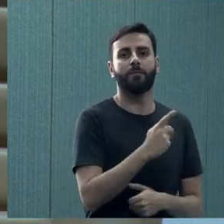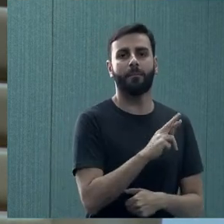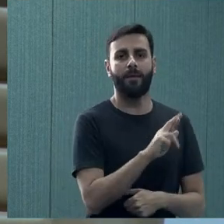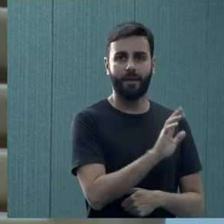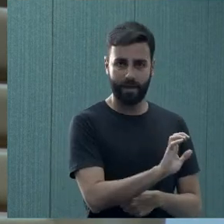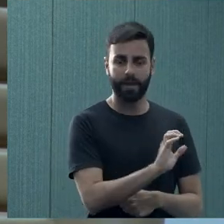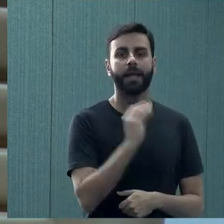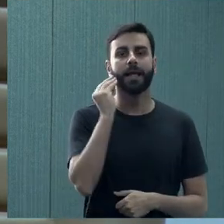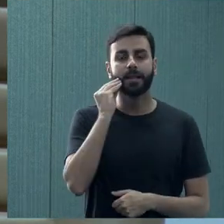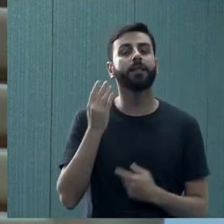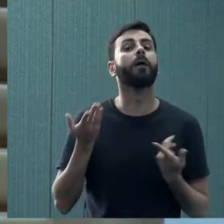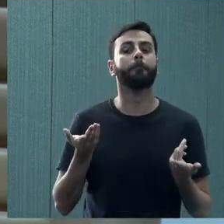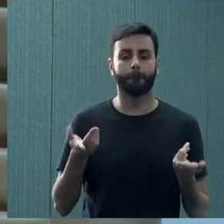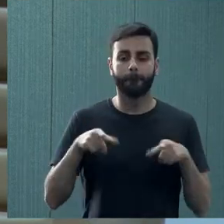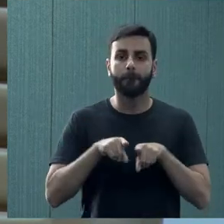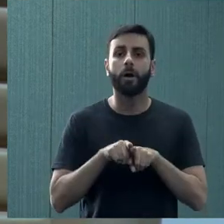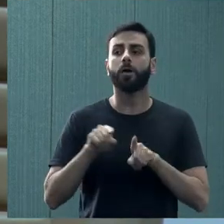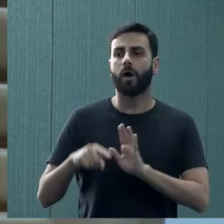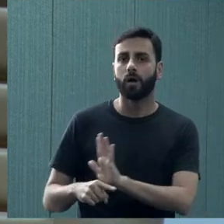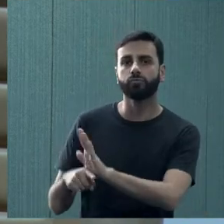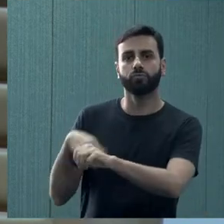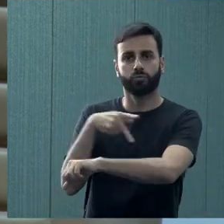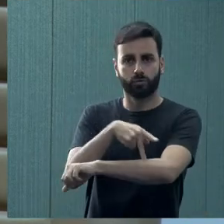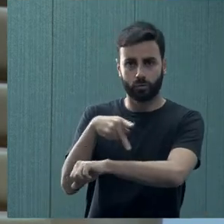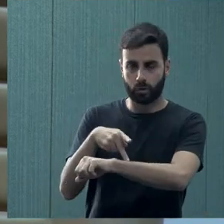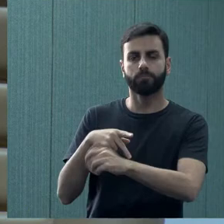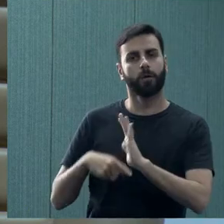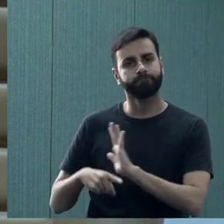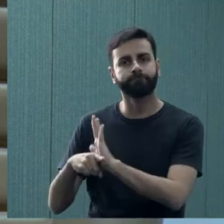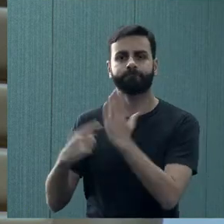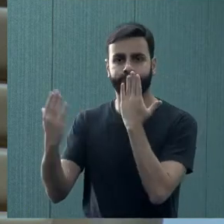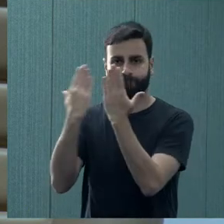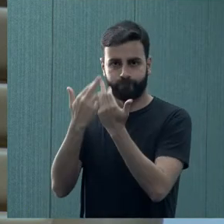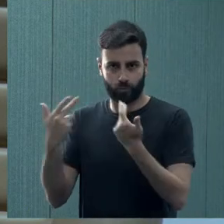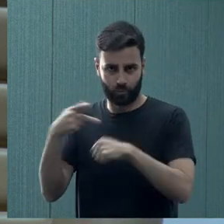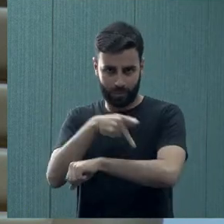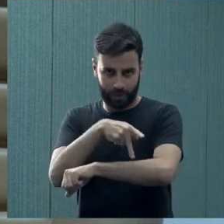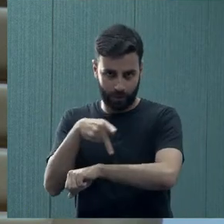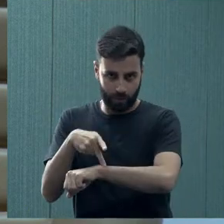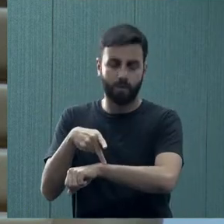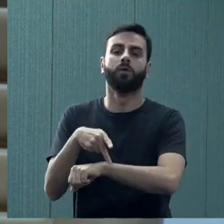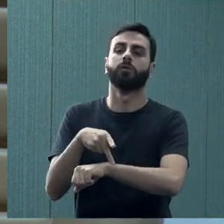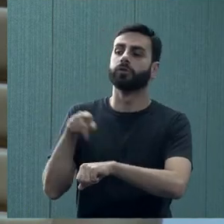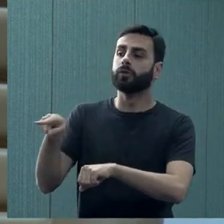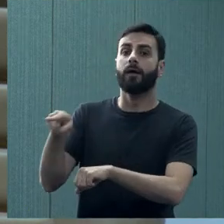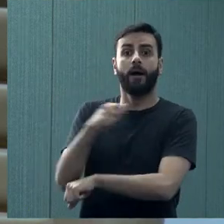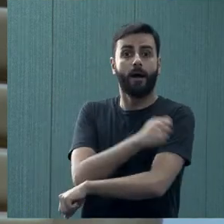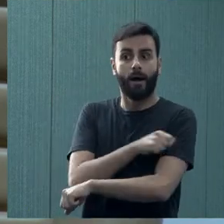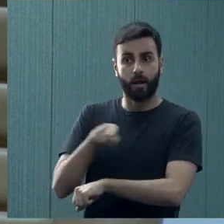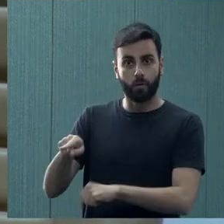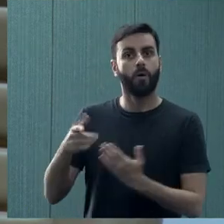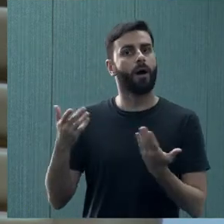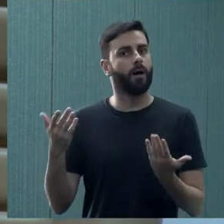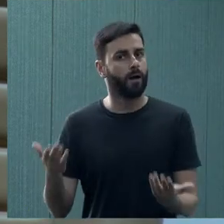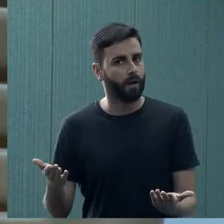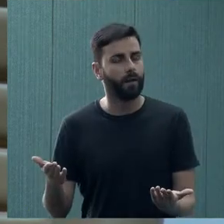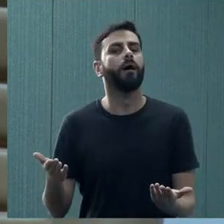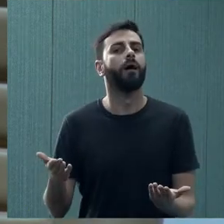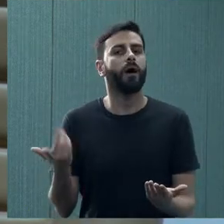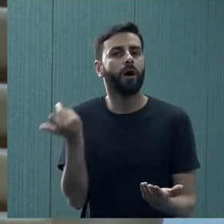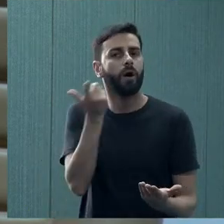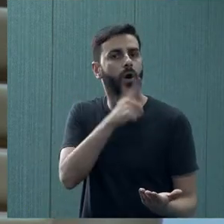ter um apoio pedagógico, psicopedagógico, para que eles possam, partir disso,